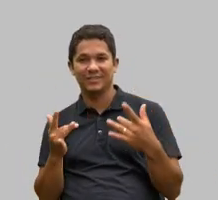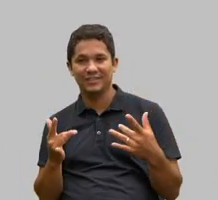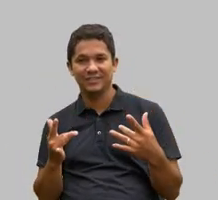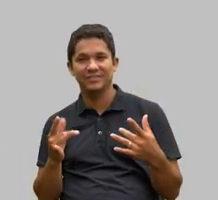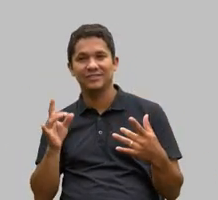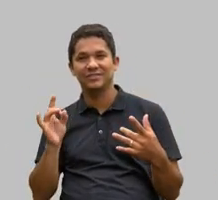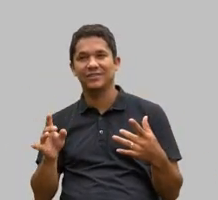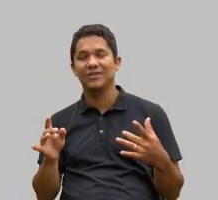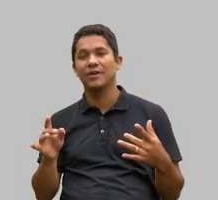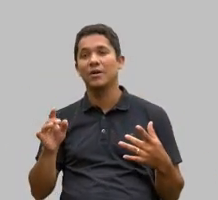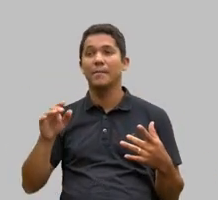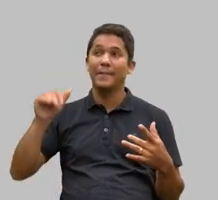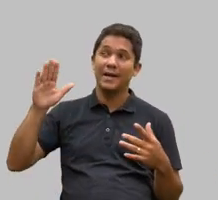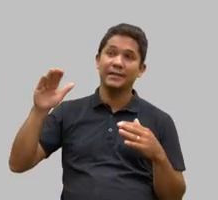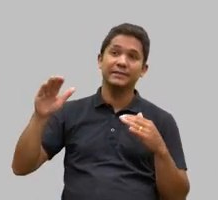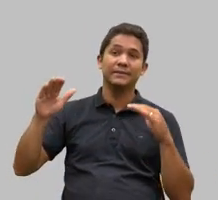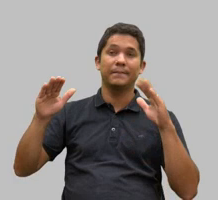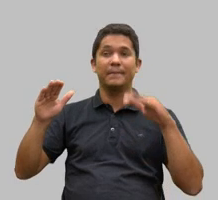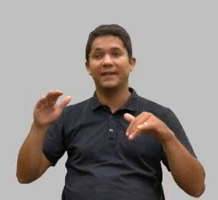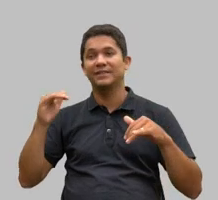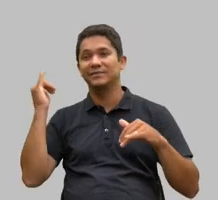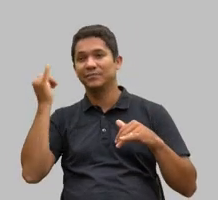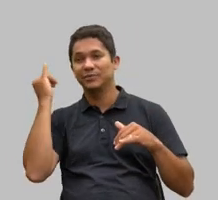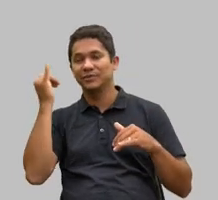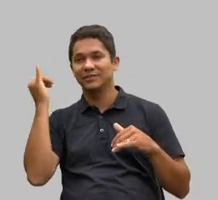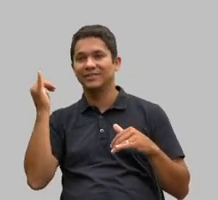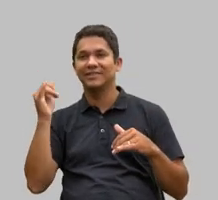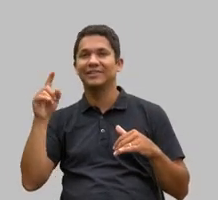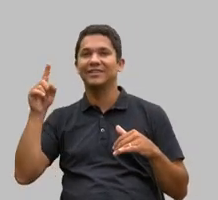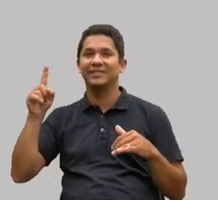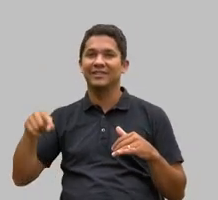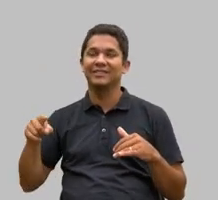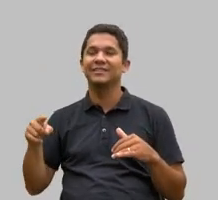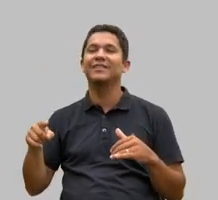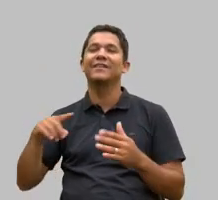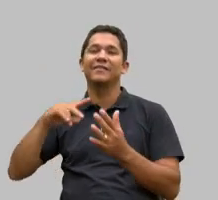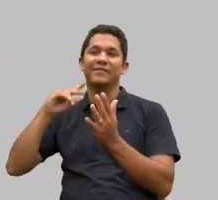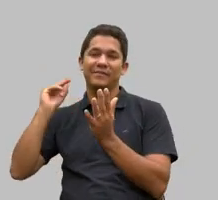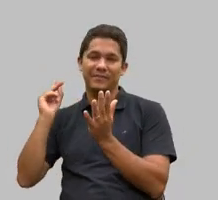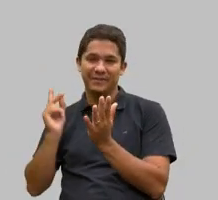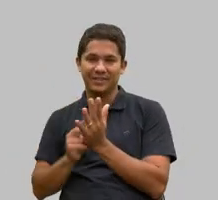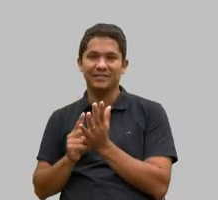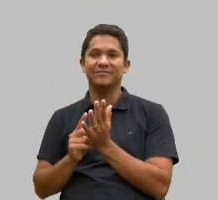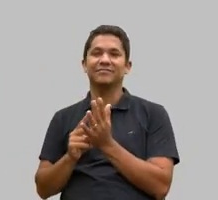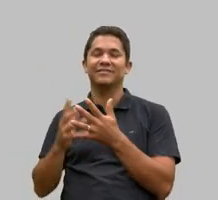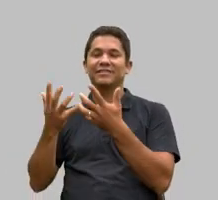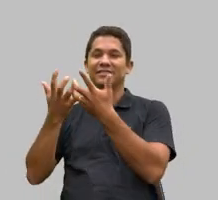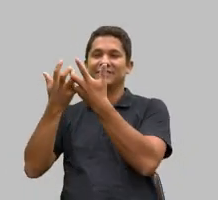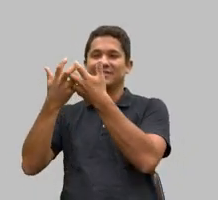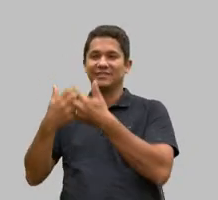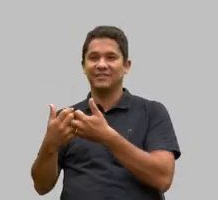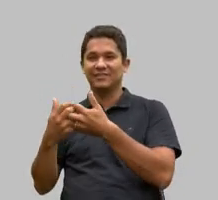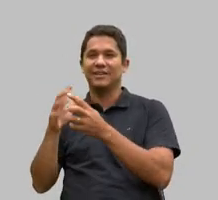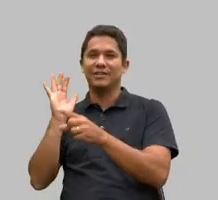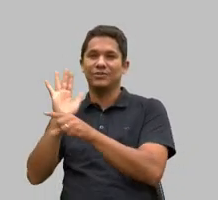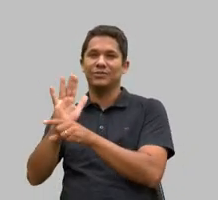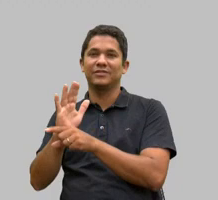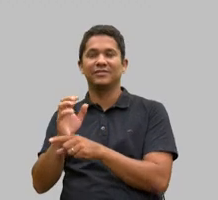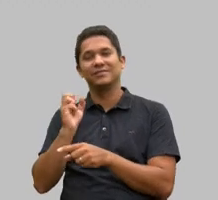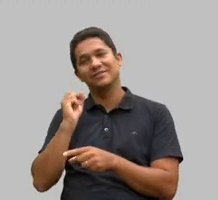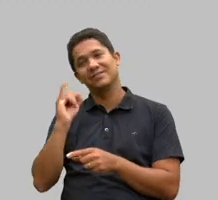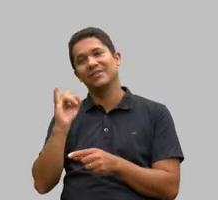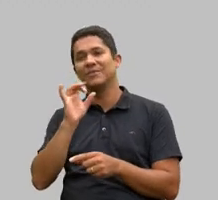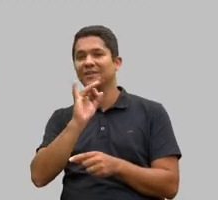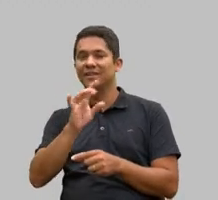importante, ele é apenas a graxa que realmente move a engrenagem dos setores. Senão, cada um